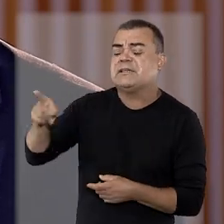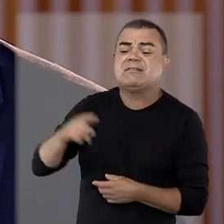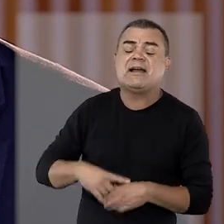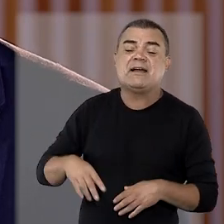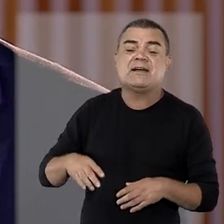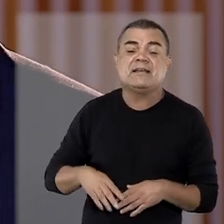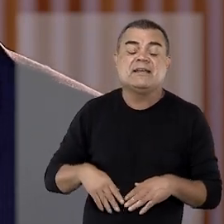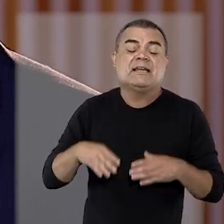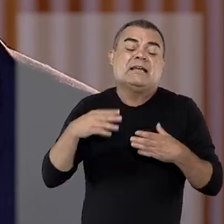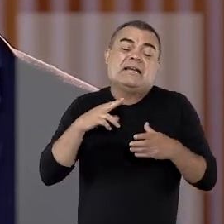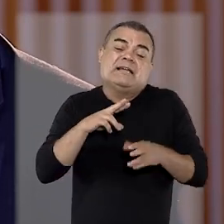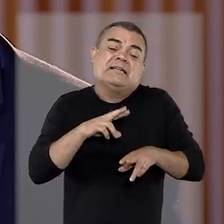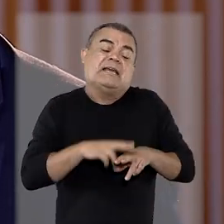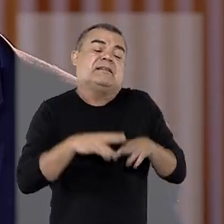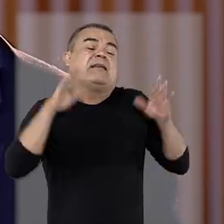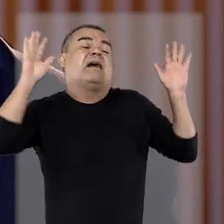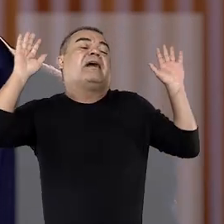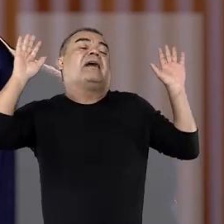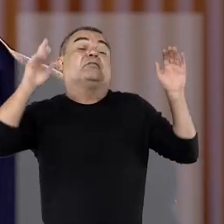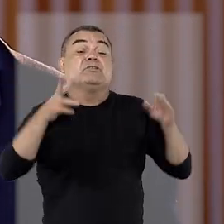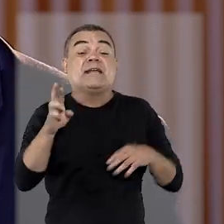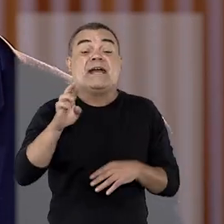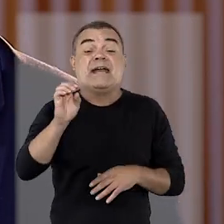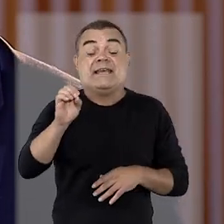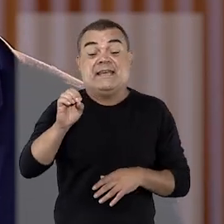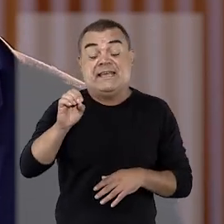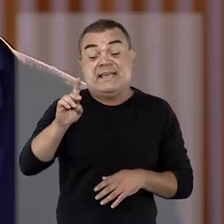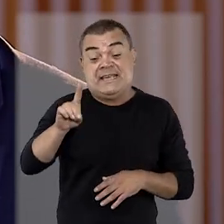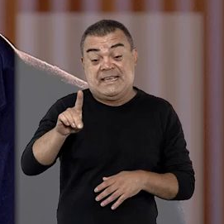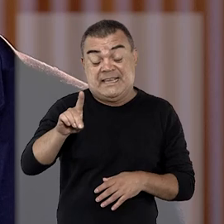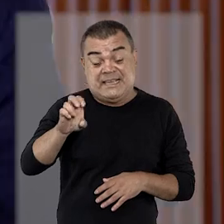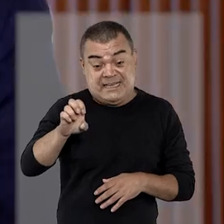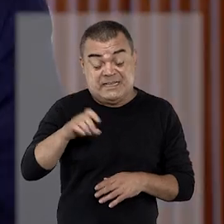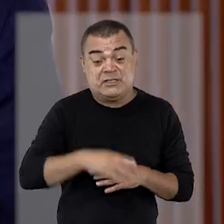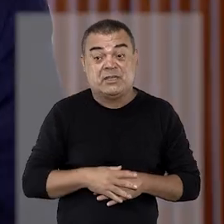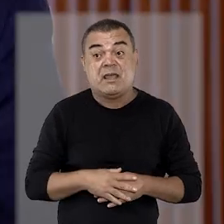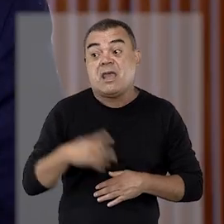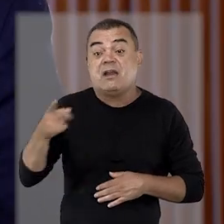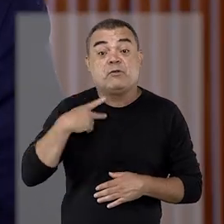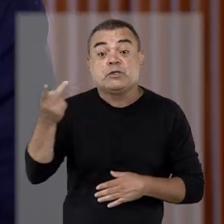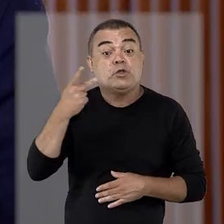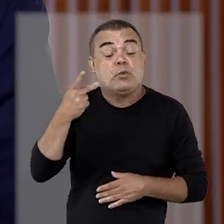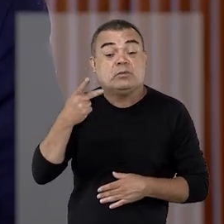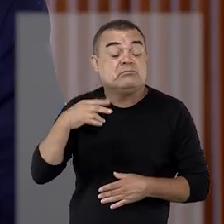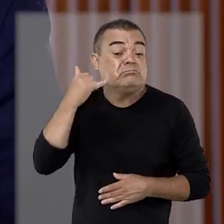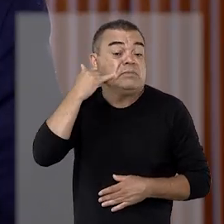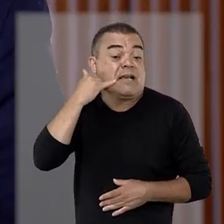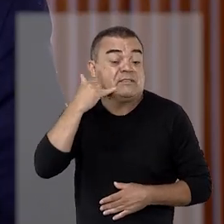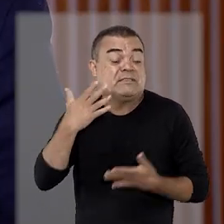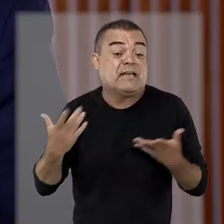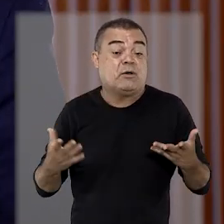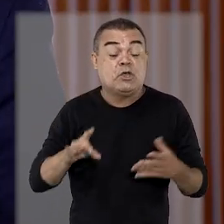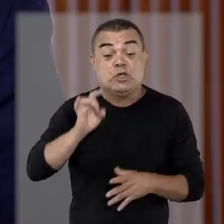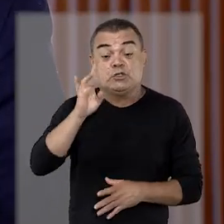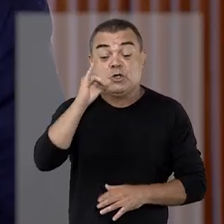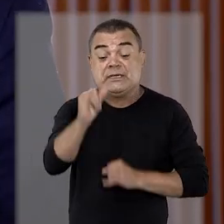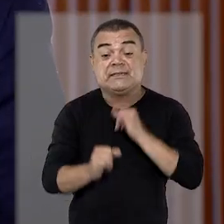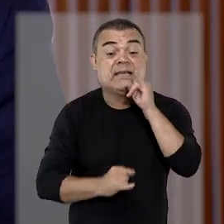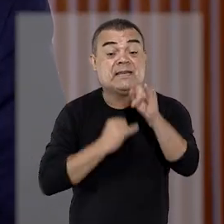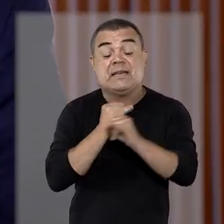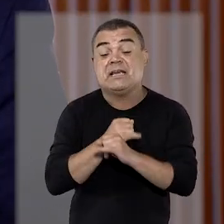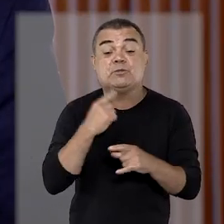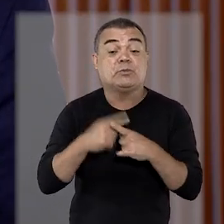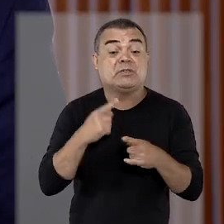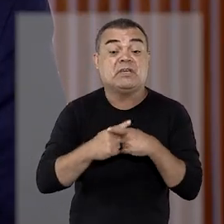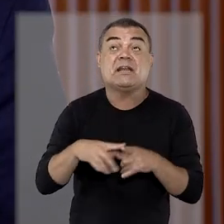numa rede, numa cidade do interior, numa fazenda. E ele falou que não pegava o sinal telefônico lá,